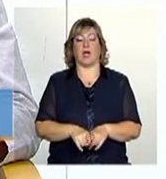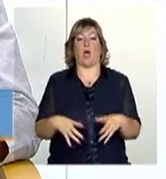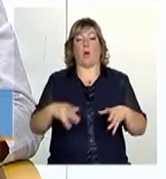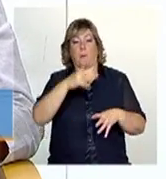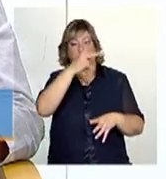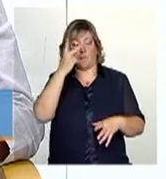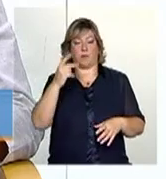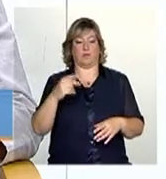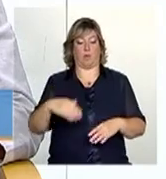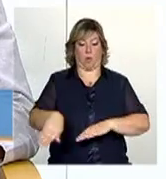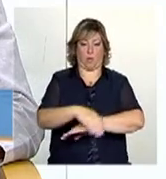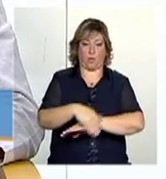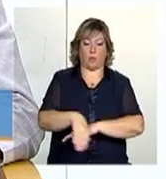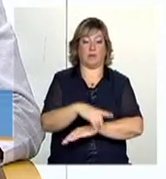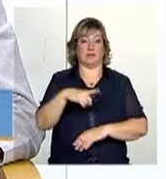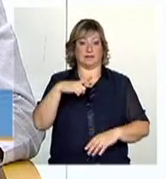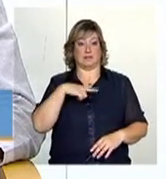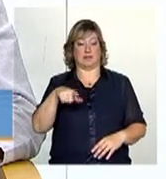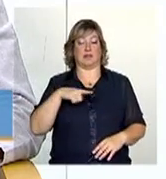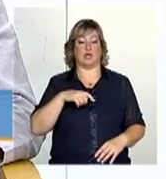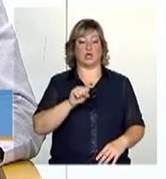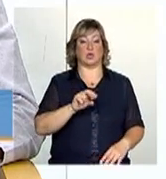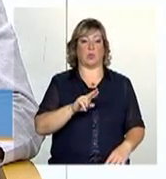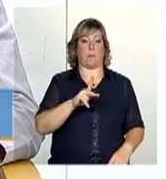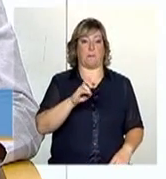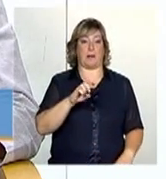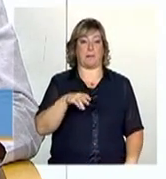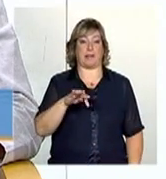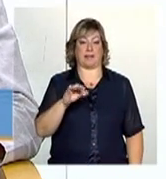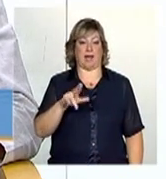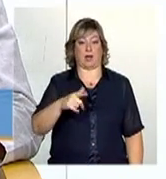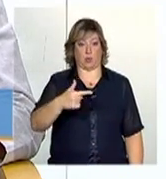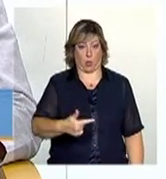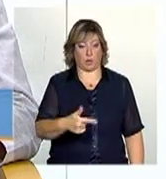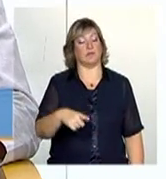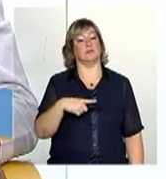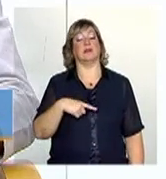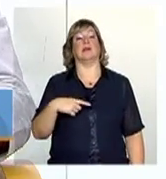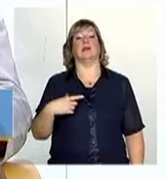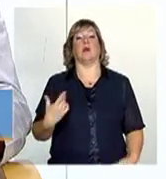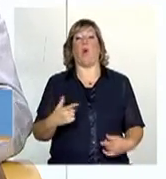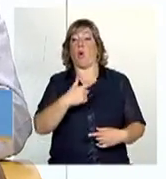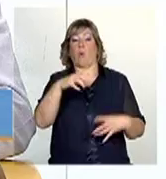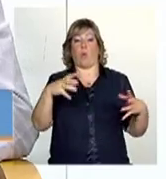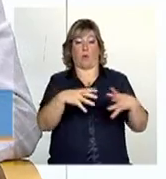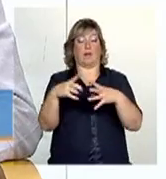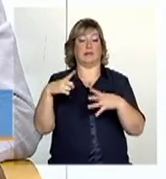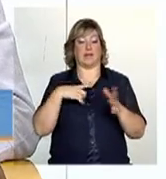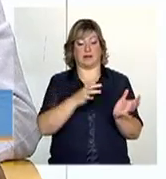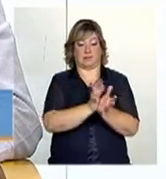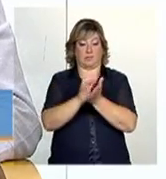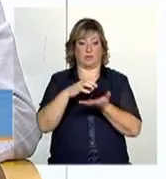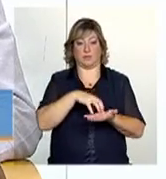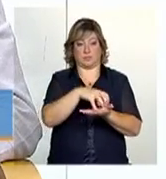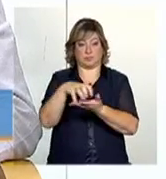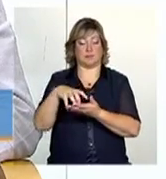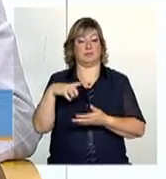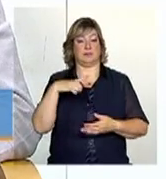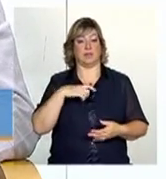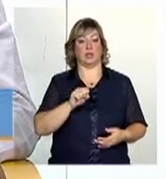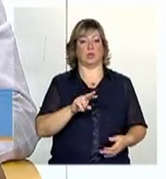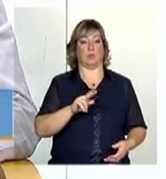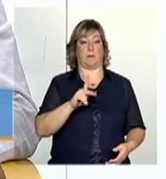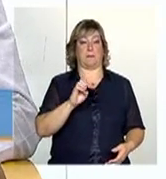tem um formulário próprio, que é o suplementar 2. E aí os demais grupos, tem um campinho que a gente criou no formulário suplementar 1,